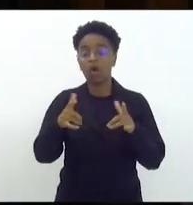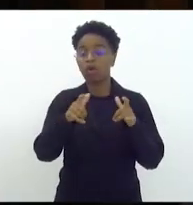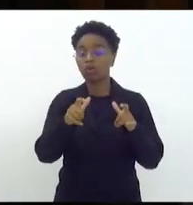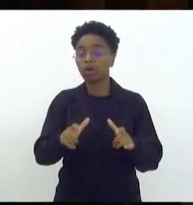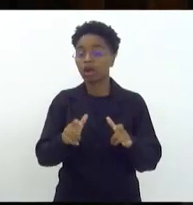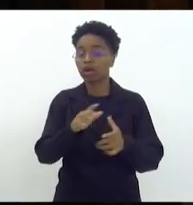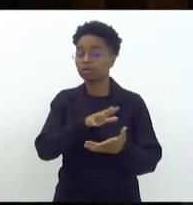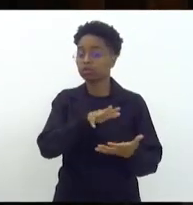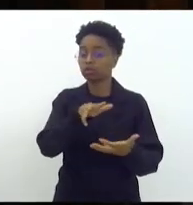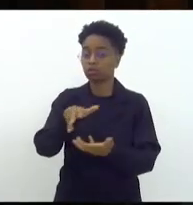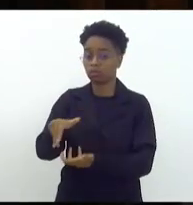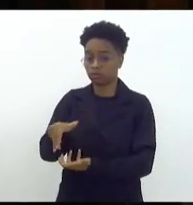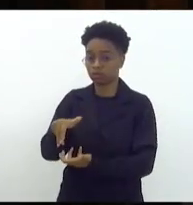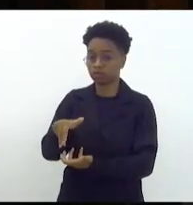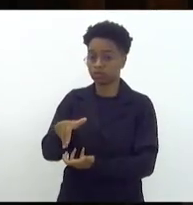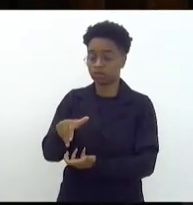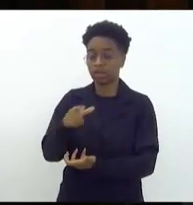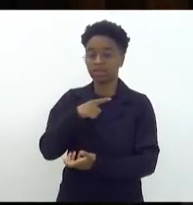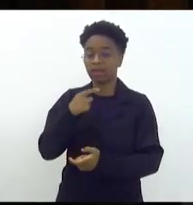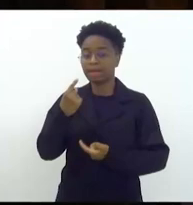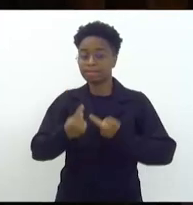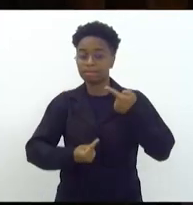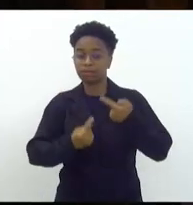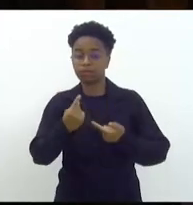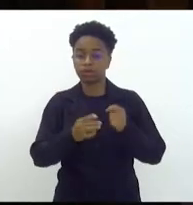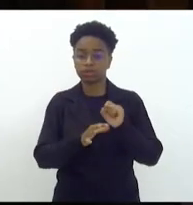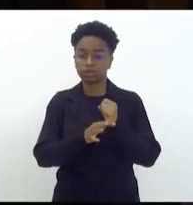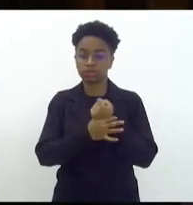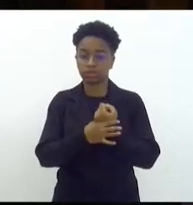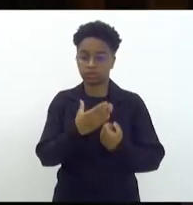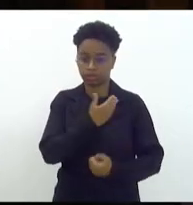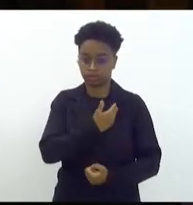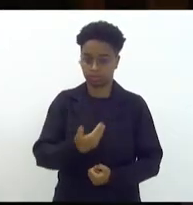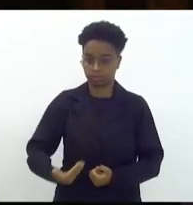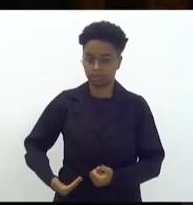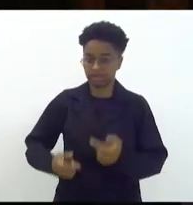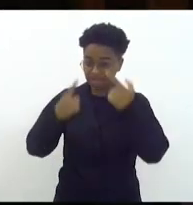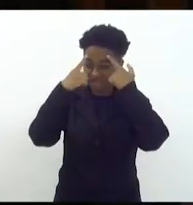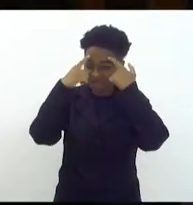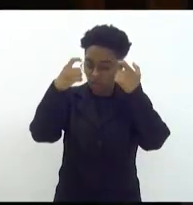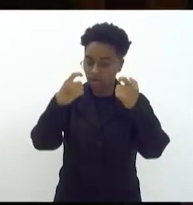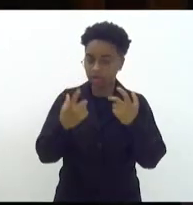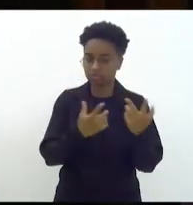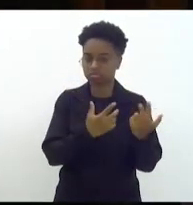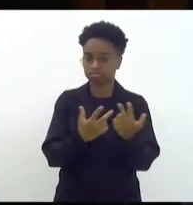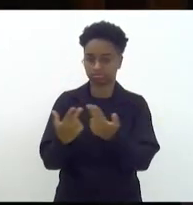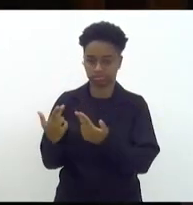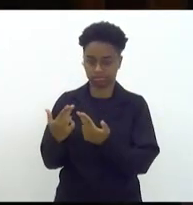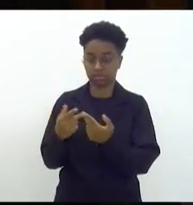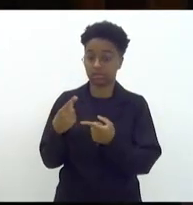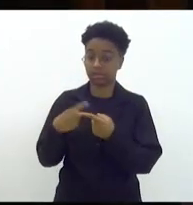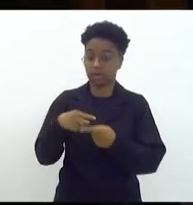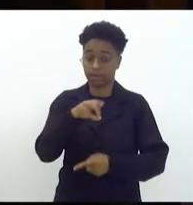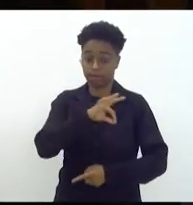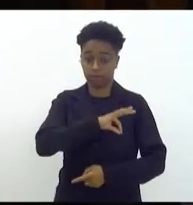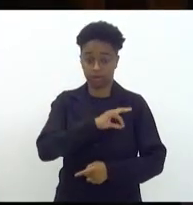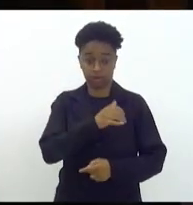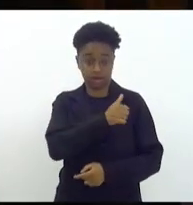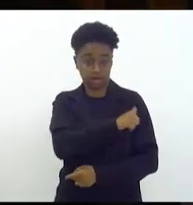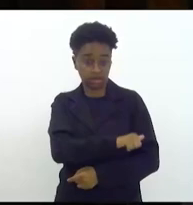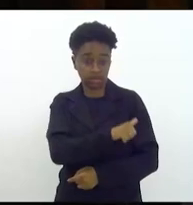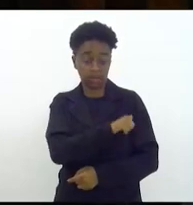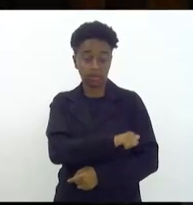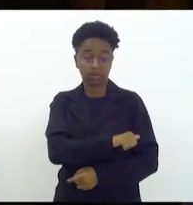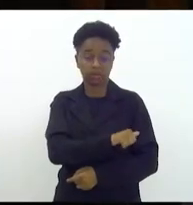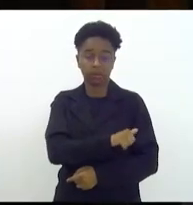a gente tem uma política de segurança pública tão violenta a polícia do Rio de Janeiro sozinha mata